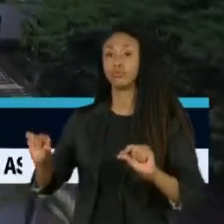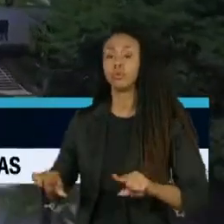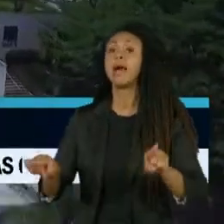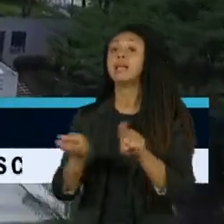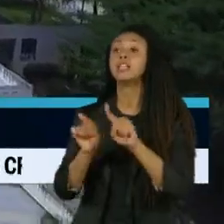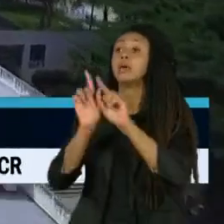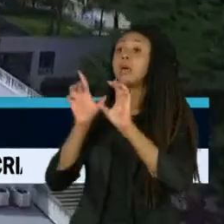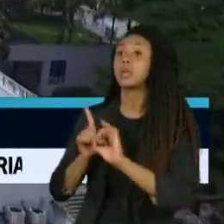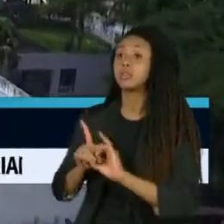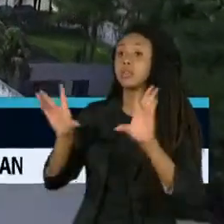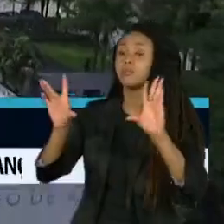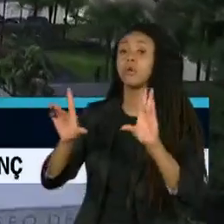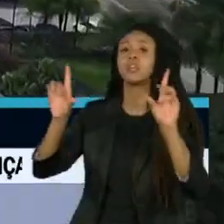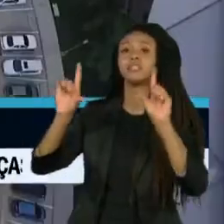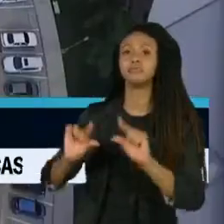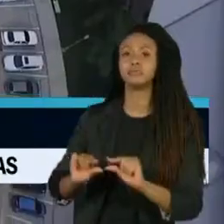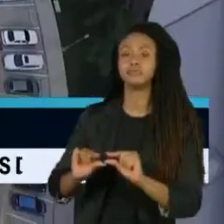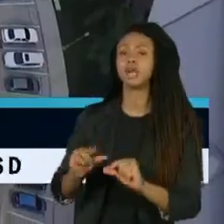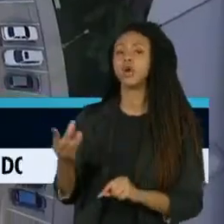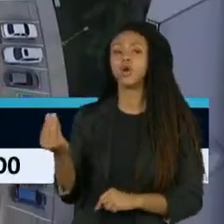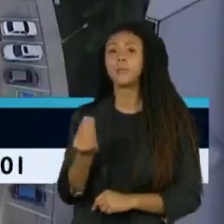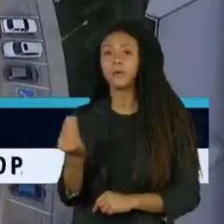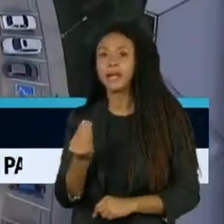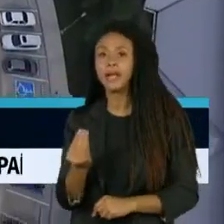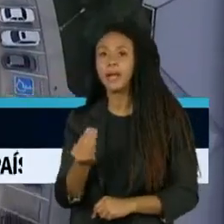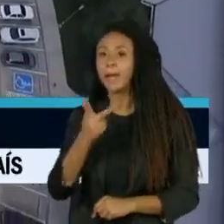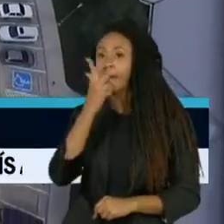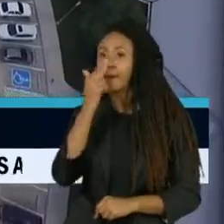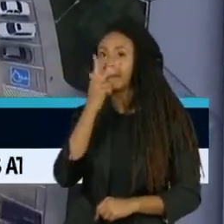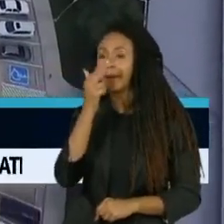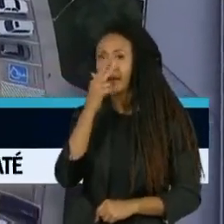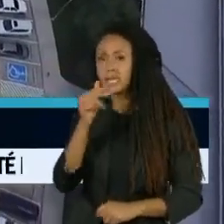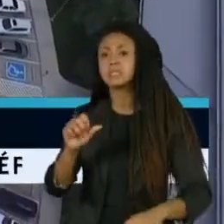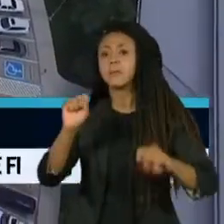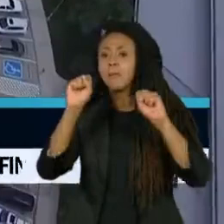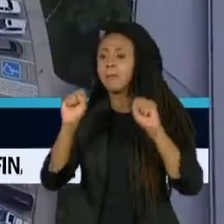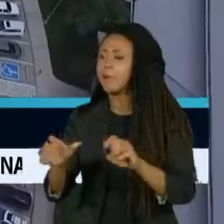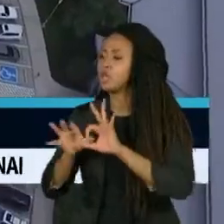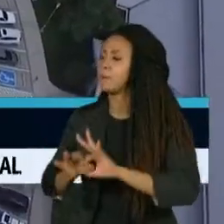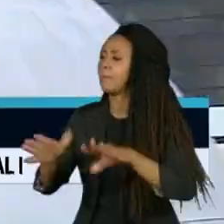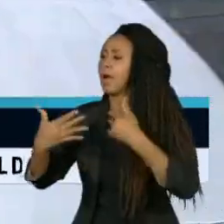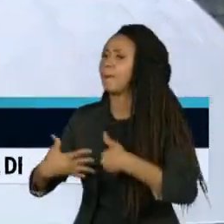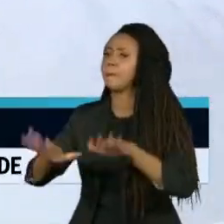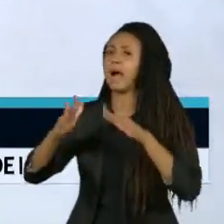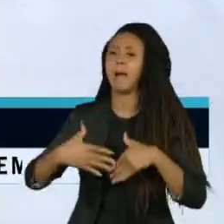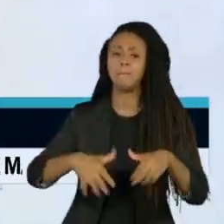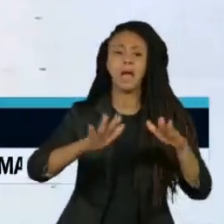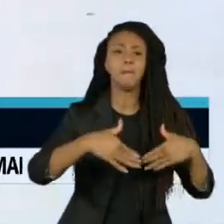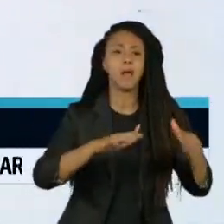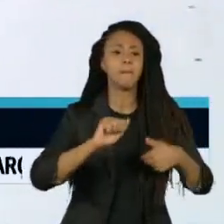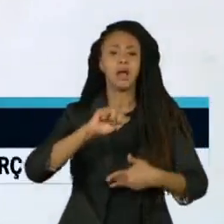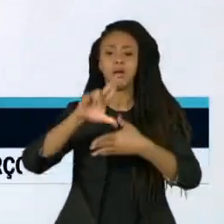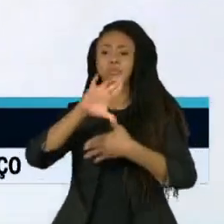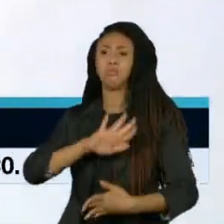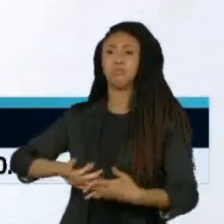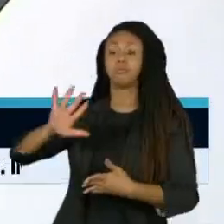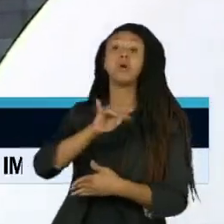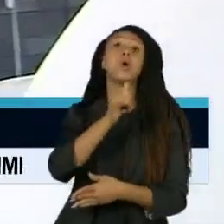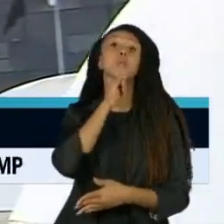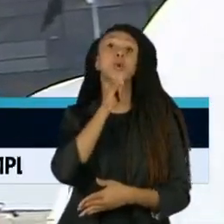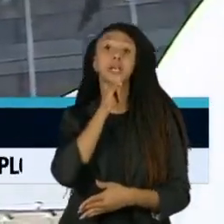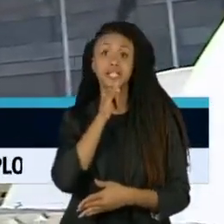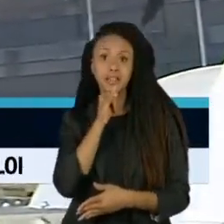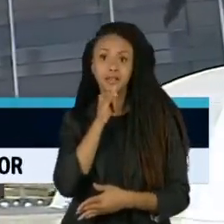democráticas. Uma espécie de passar a boiada em várias partes da América Latina. É o caso dos ataques ao